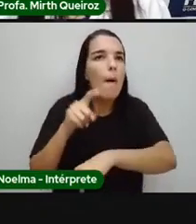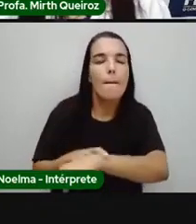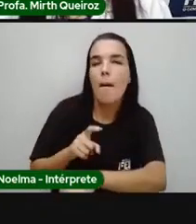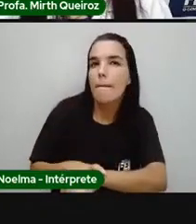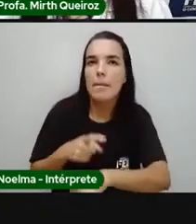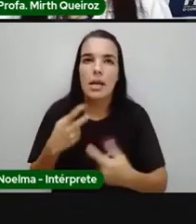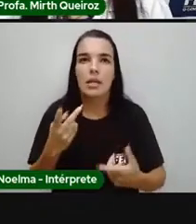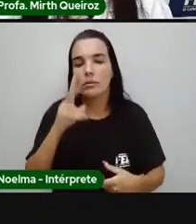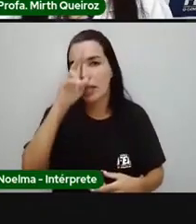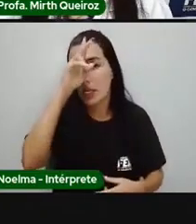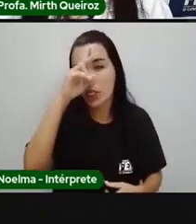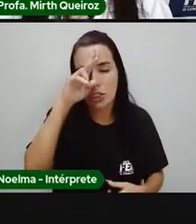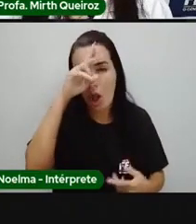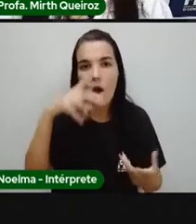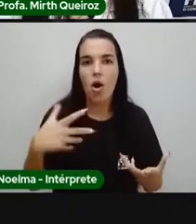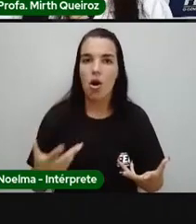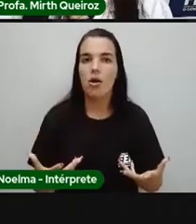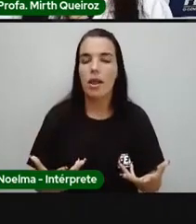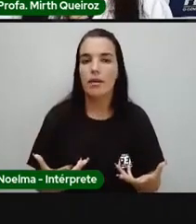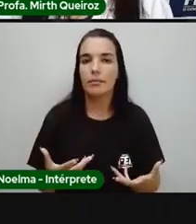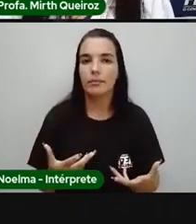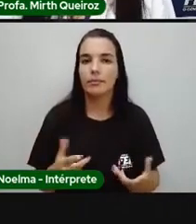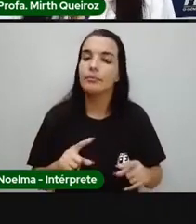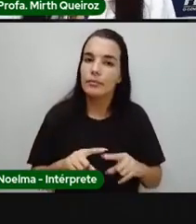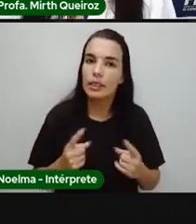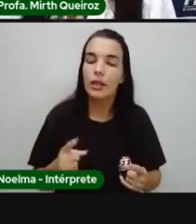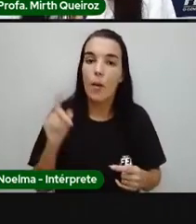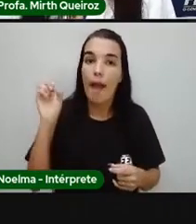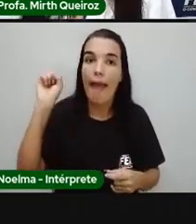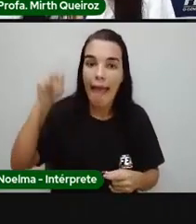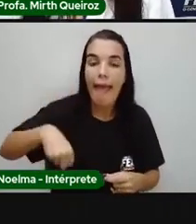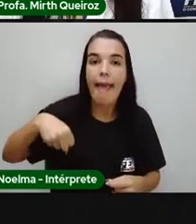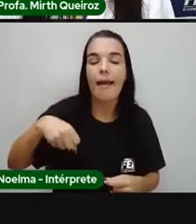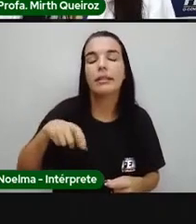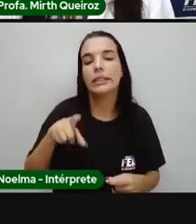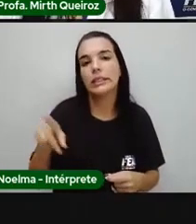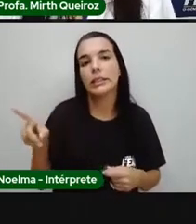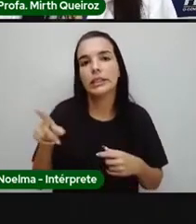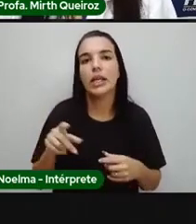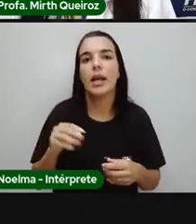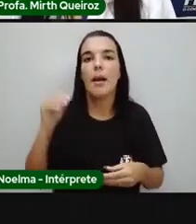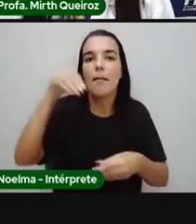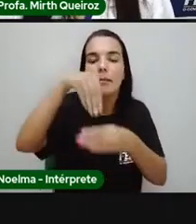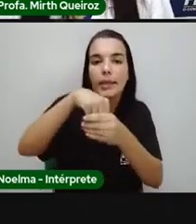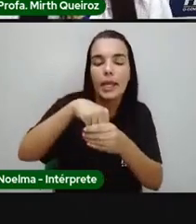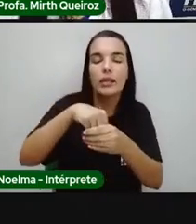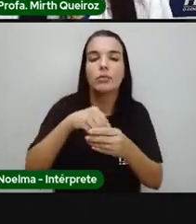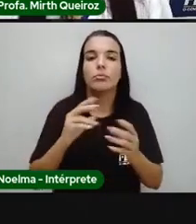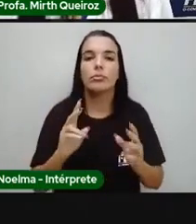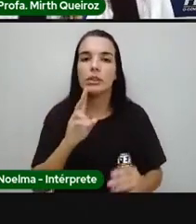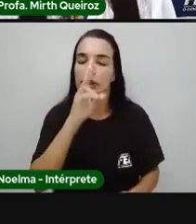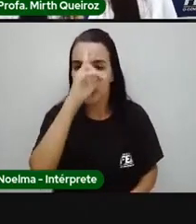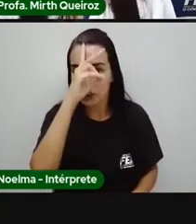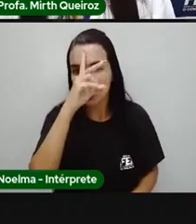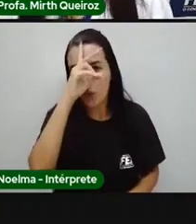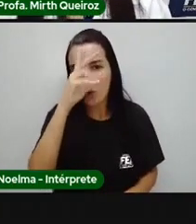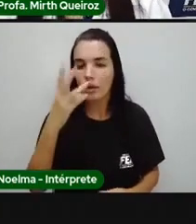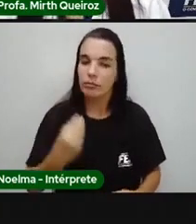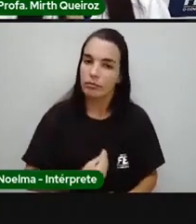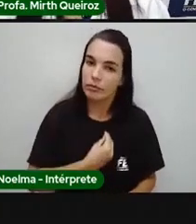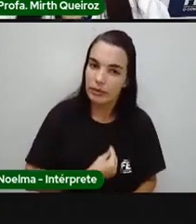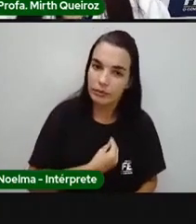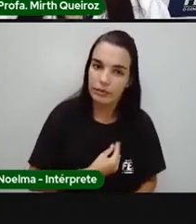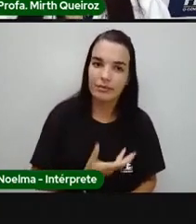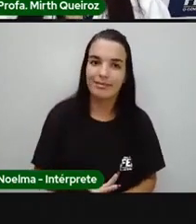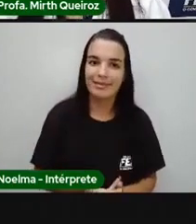enquanto você está ali imaginando esse cenário, você já vai fazer parte da história, passa a fazer parte da história, porque você se